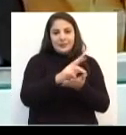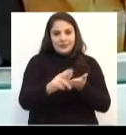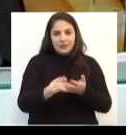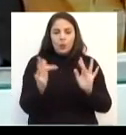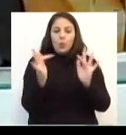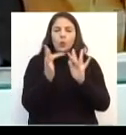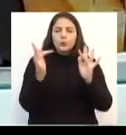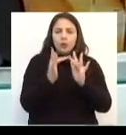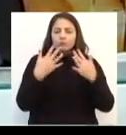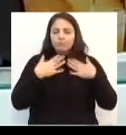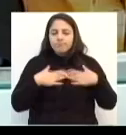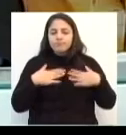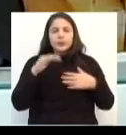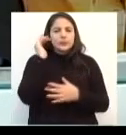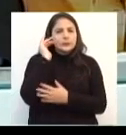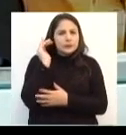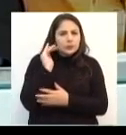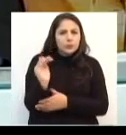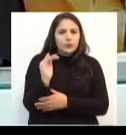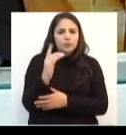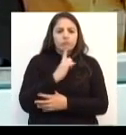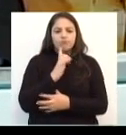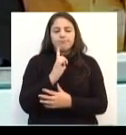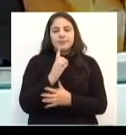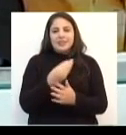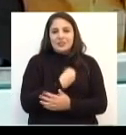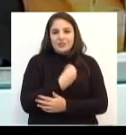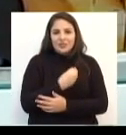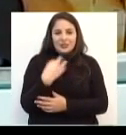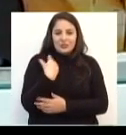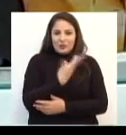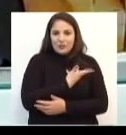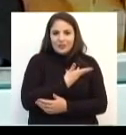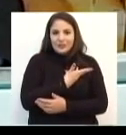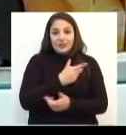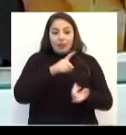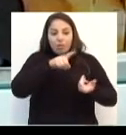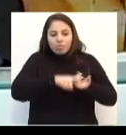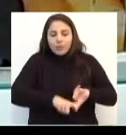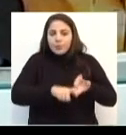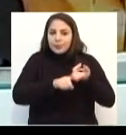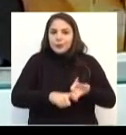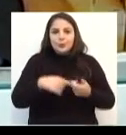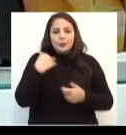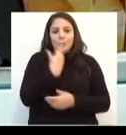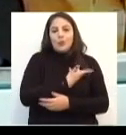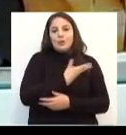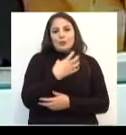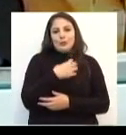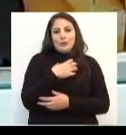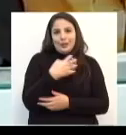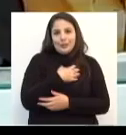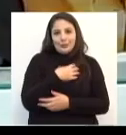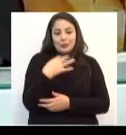no trânsito está deliberadamente em nossas mãos, dependendo exclusivamente de nosso arbítrio, de nossa decisão